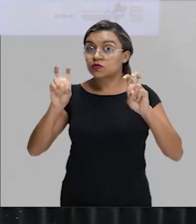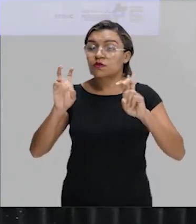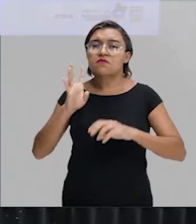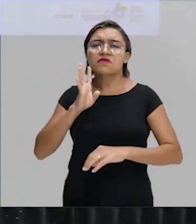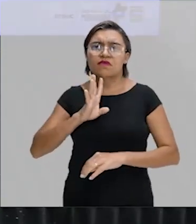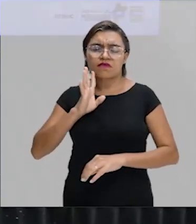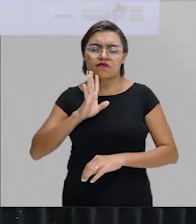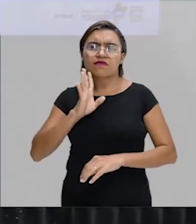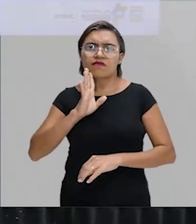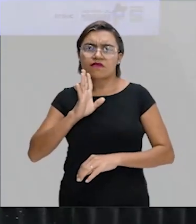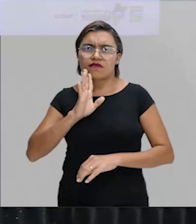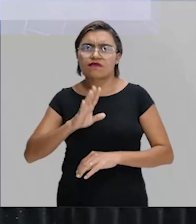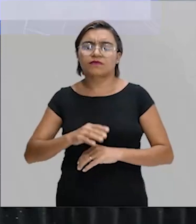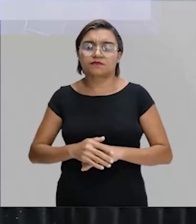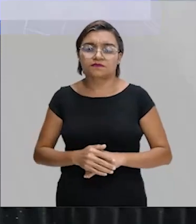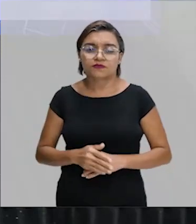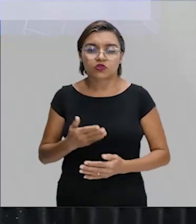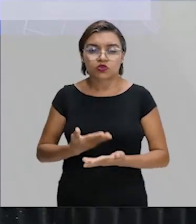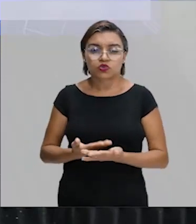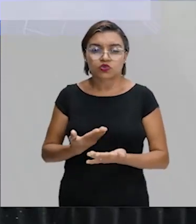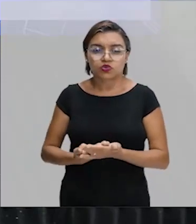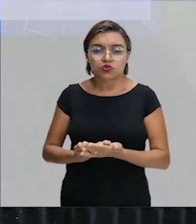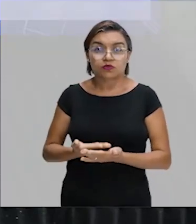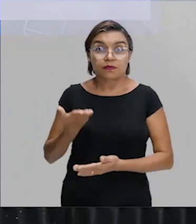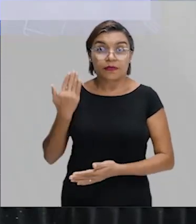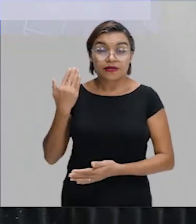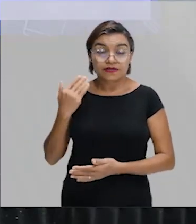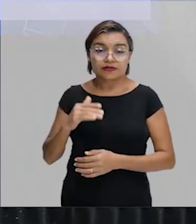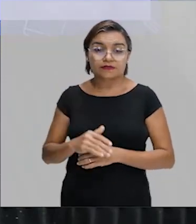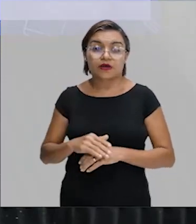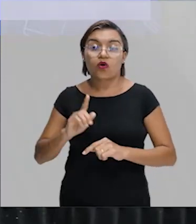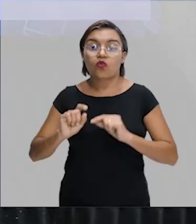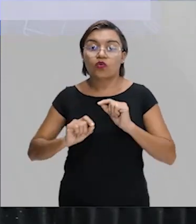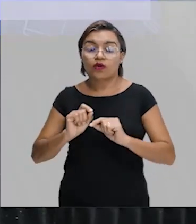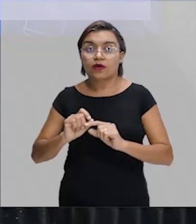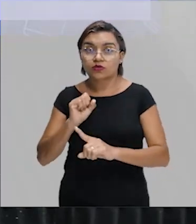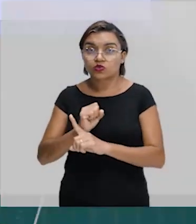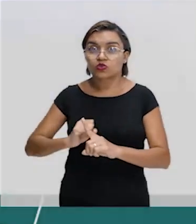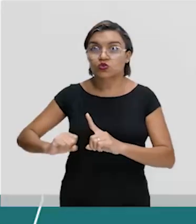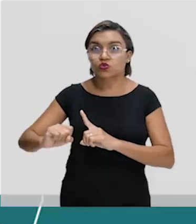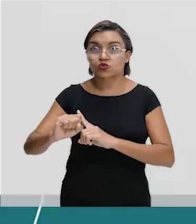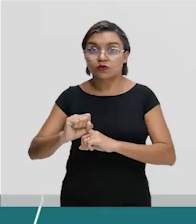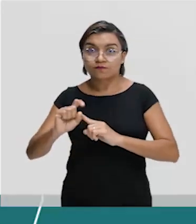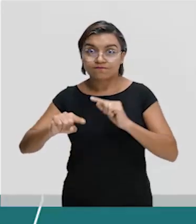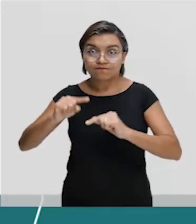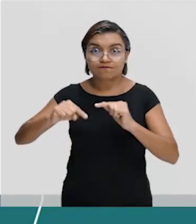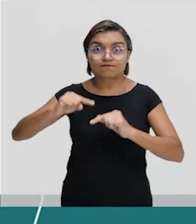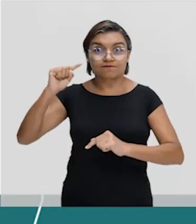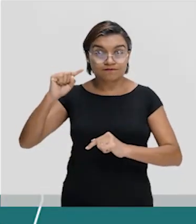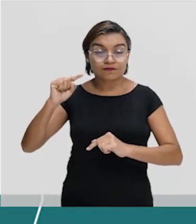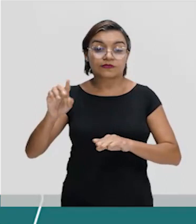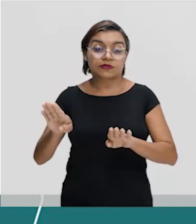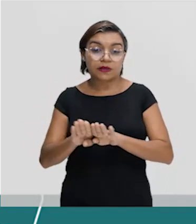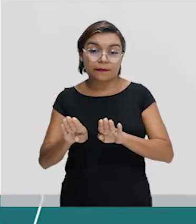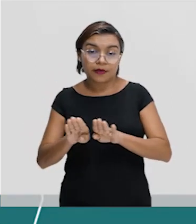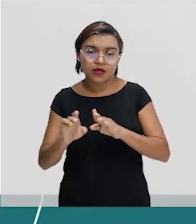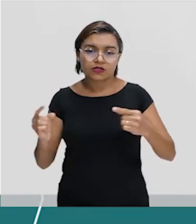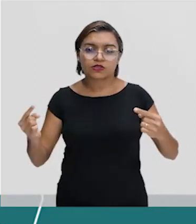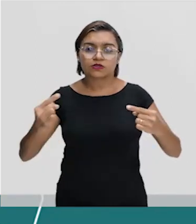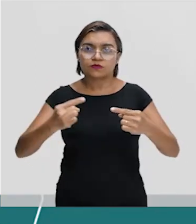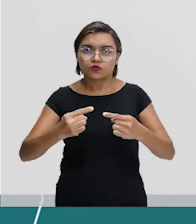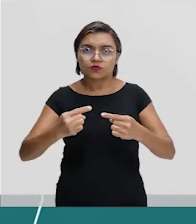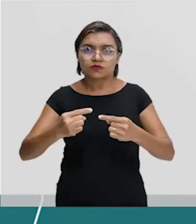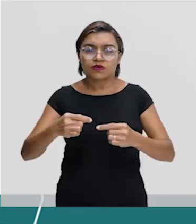legal que nós falamos na última aula, que foram os avanços sociais e econômicos e as disputas que ocorrem no mundo